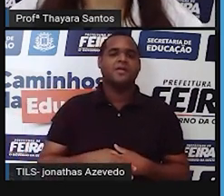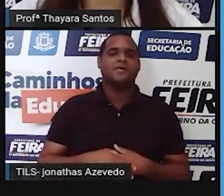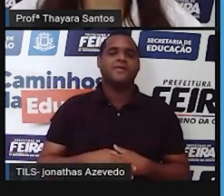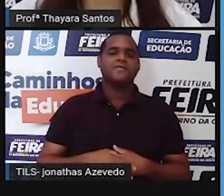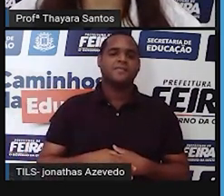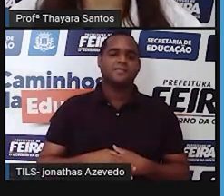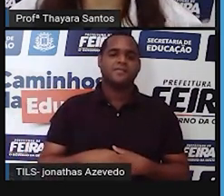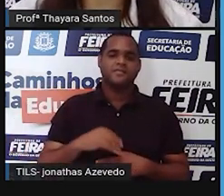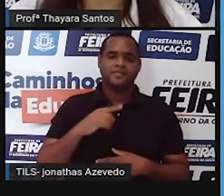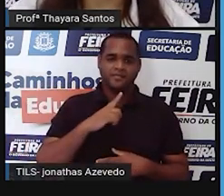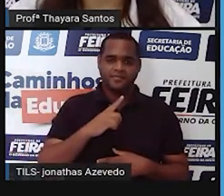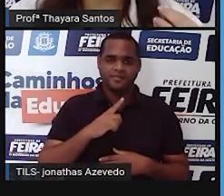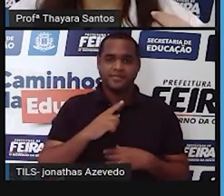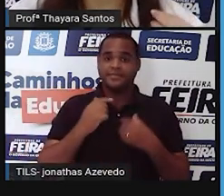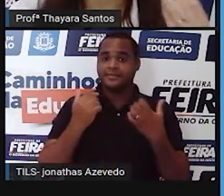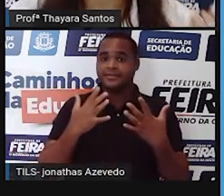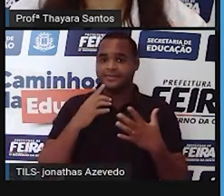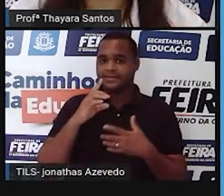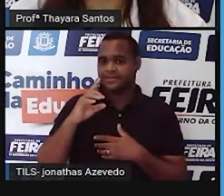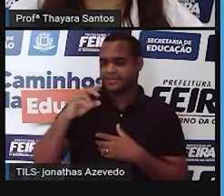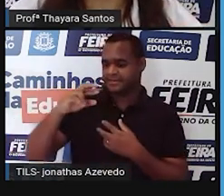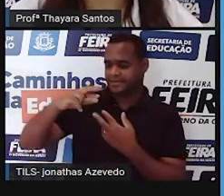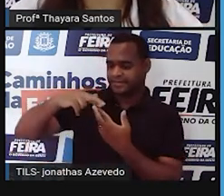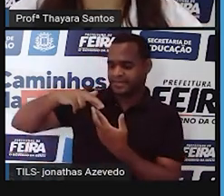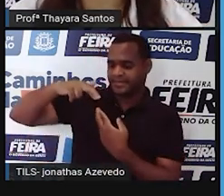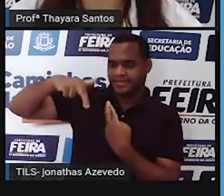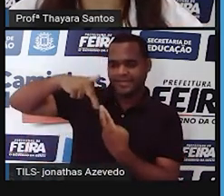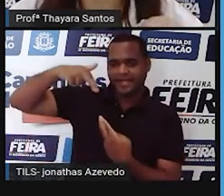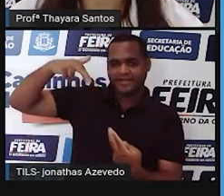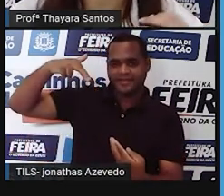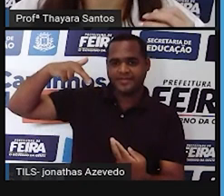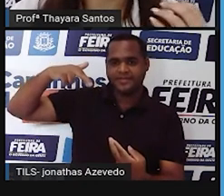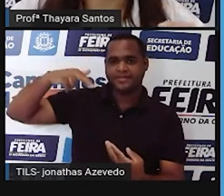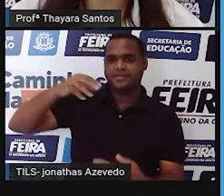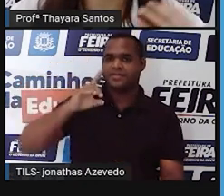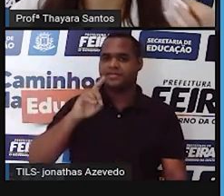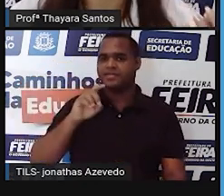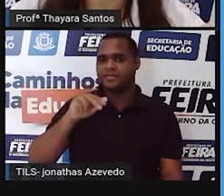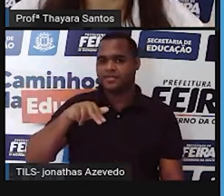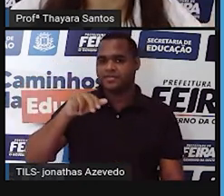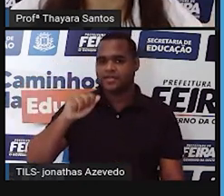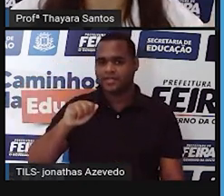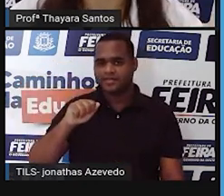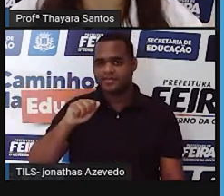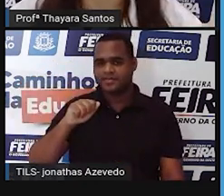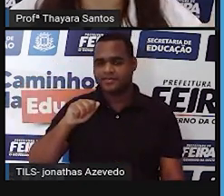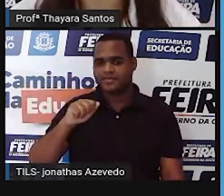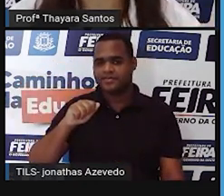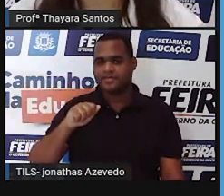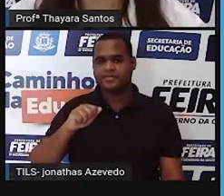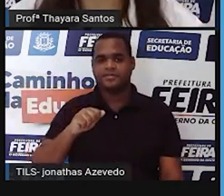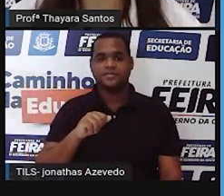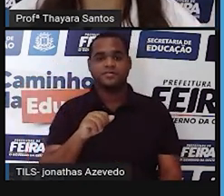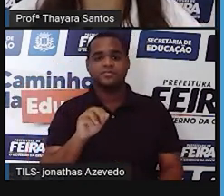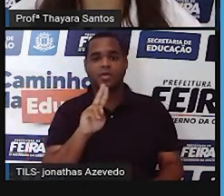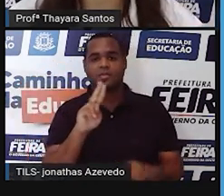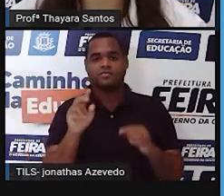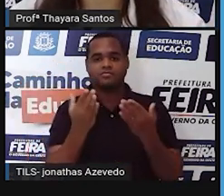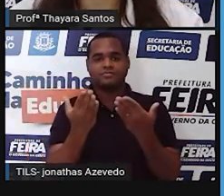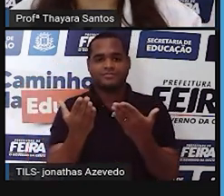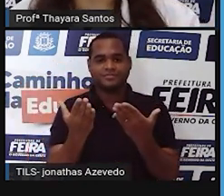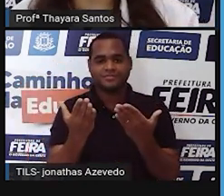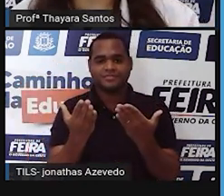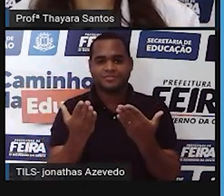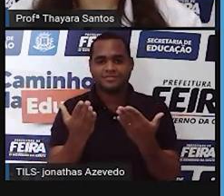E o DNA? O que é significa? A palavrinha DNA, a sigla na verdade, DNA quer dizer ácido